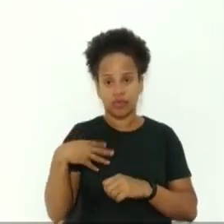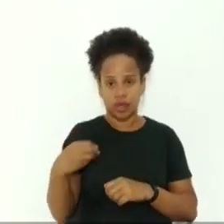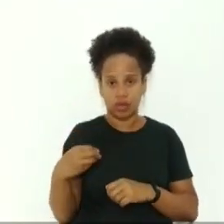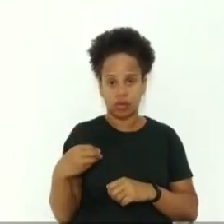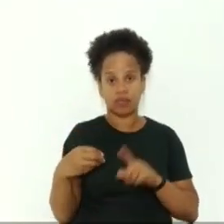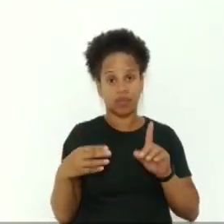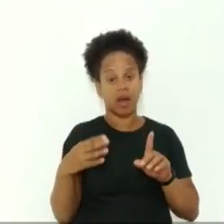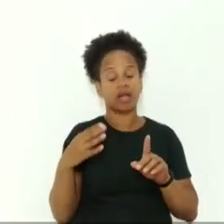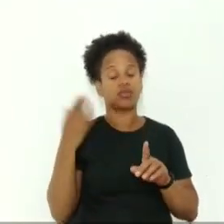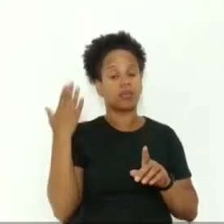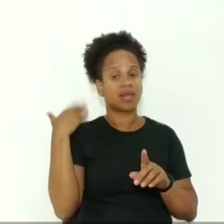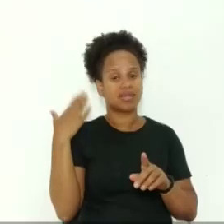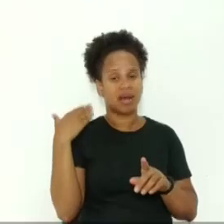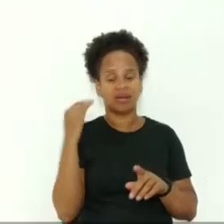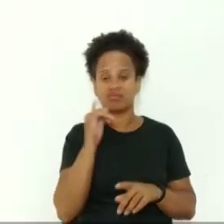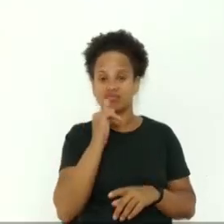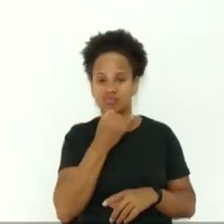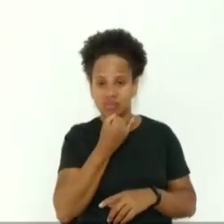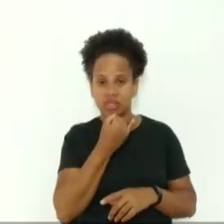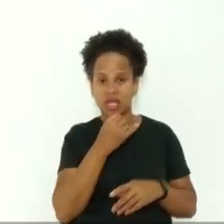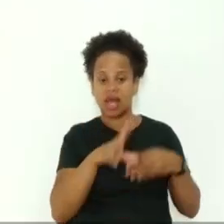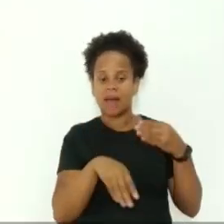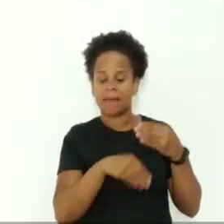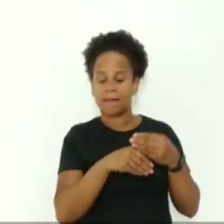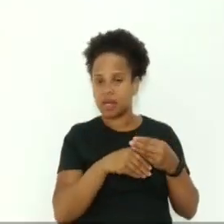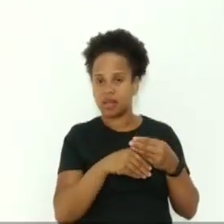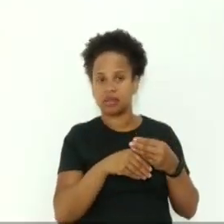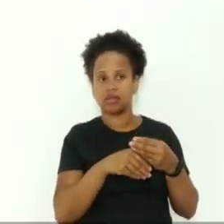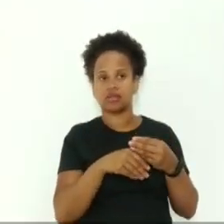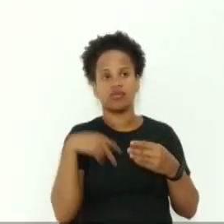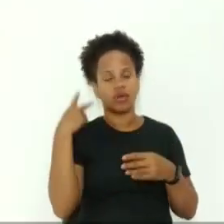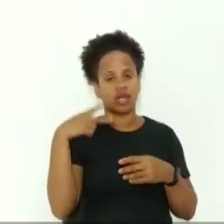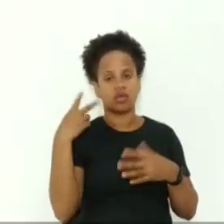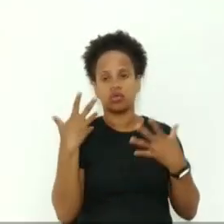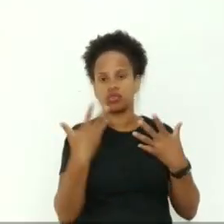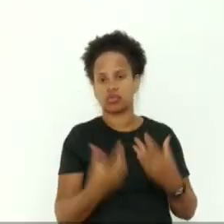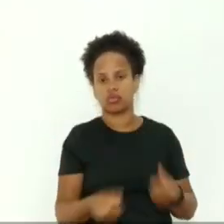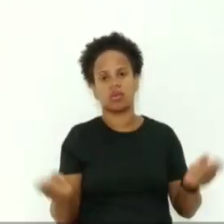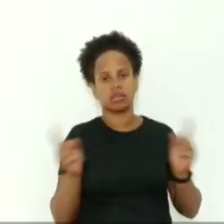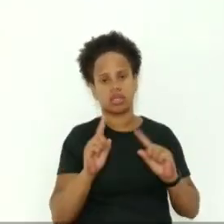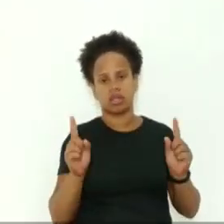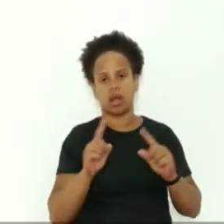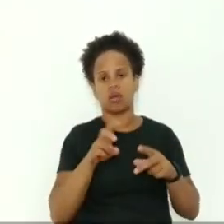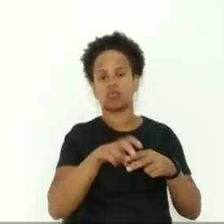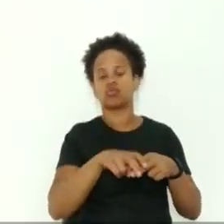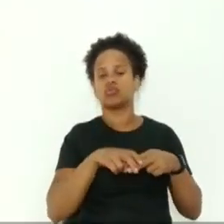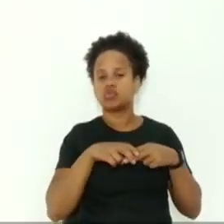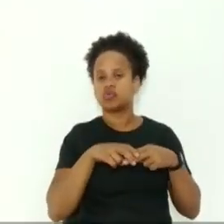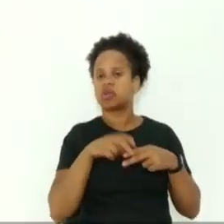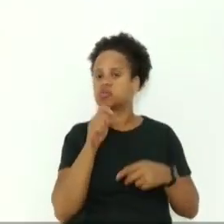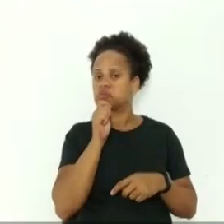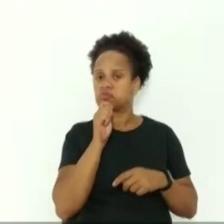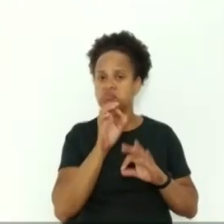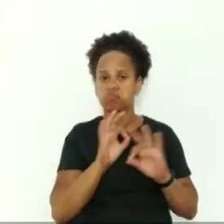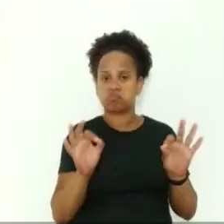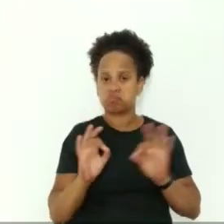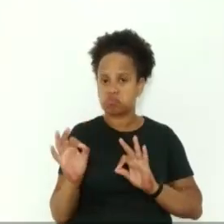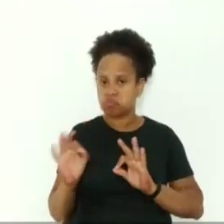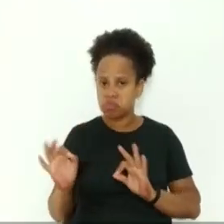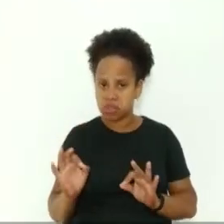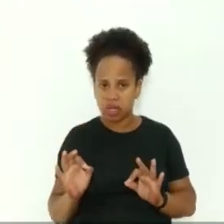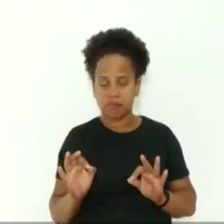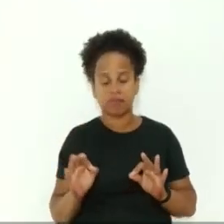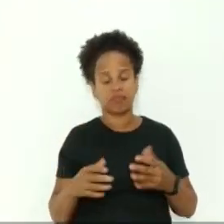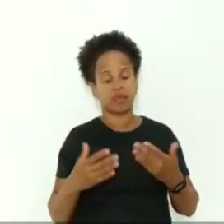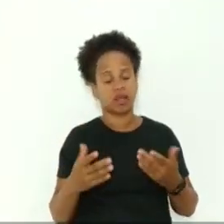as emendas foram rejeitadas pelos vereadores da época sem nenhuma justificativa. Não somente essa questão da